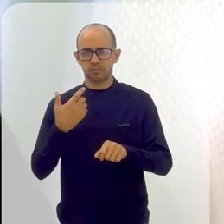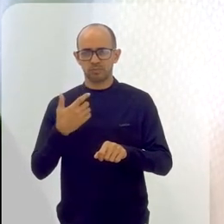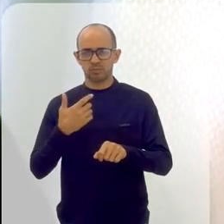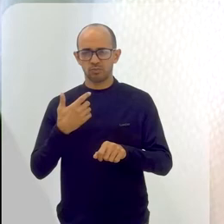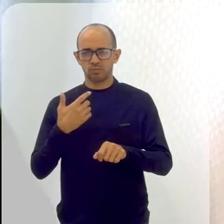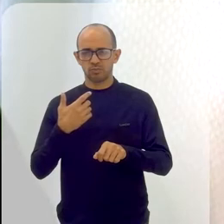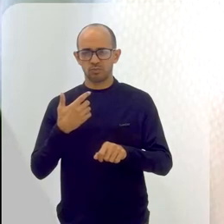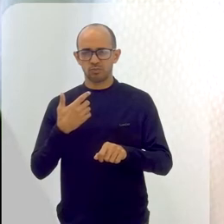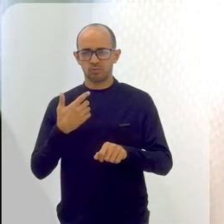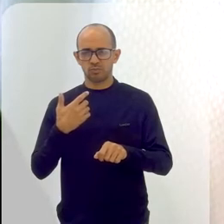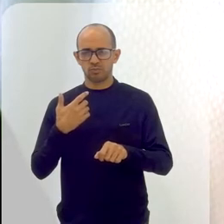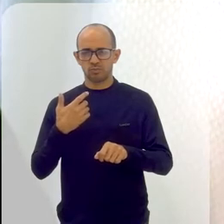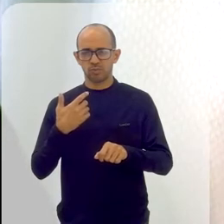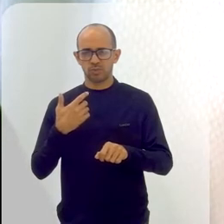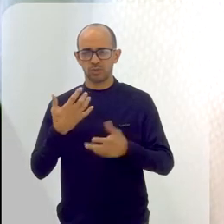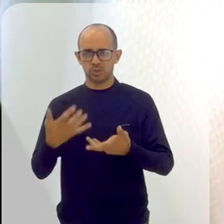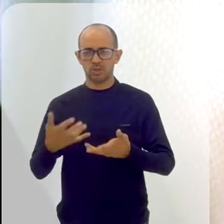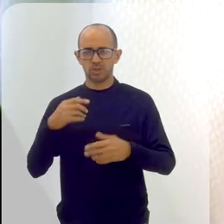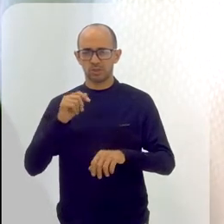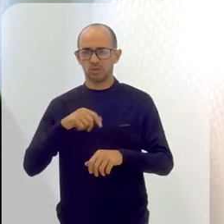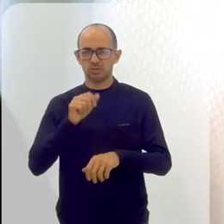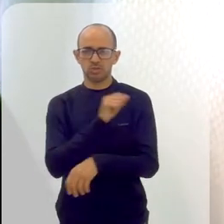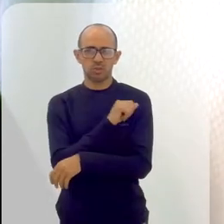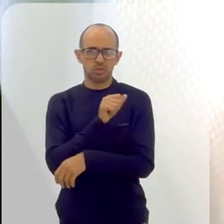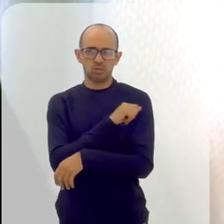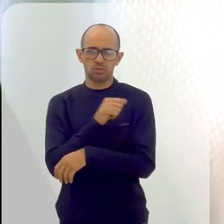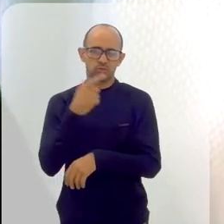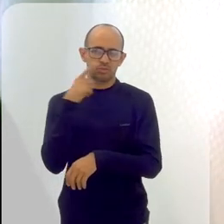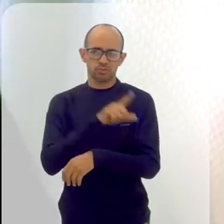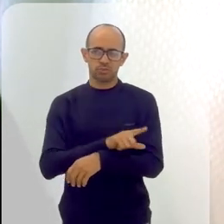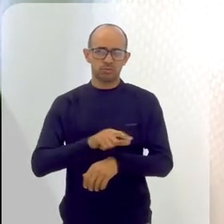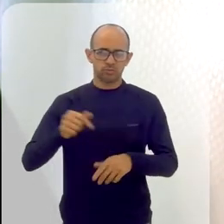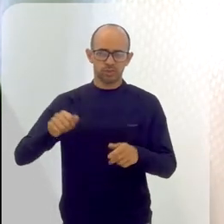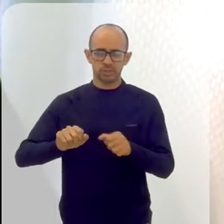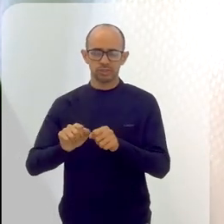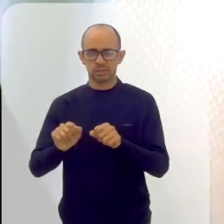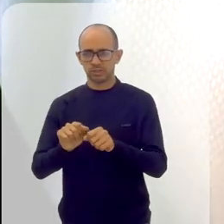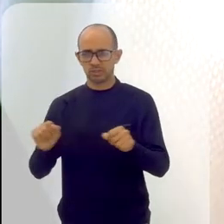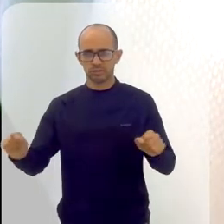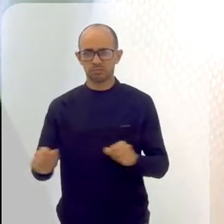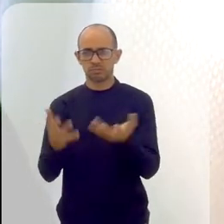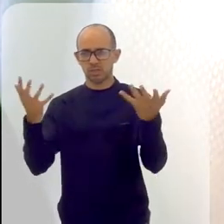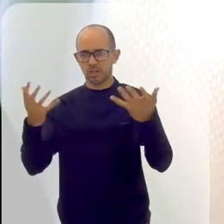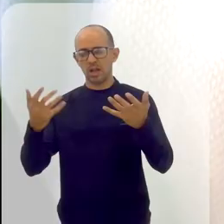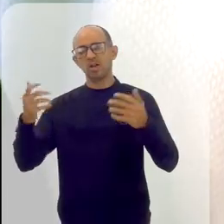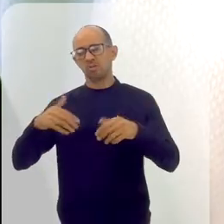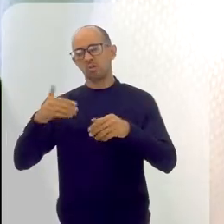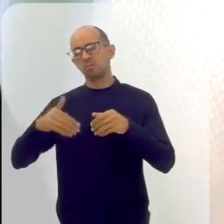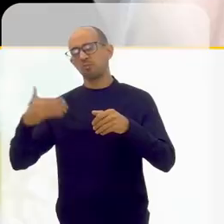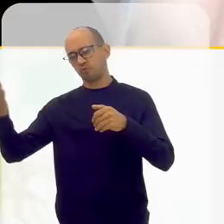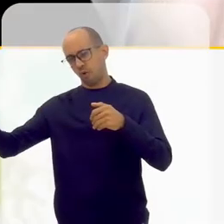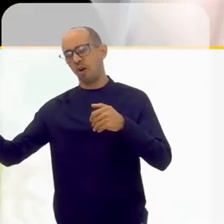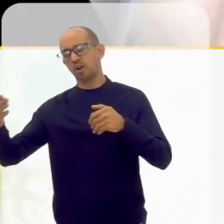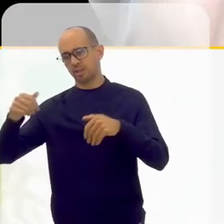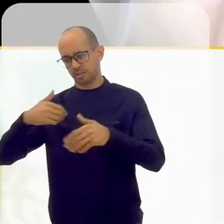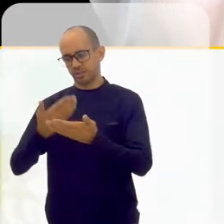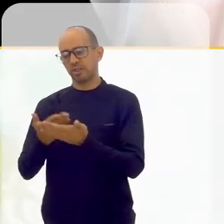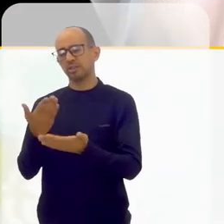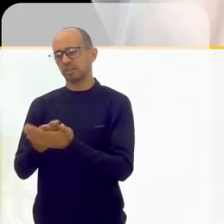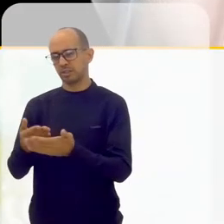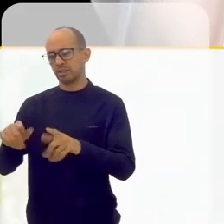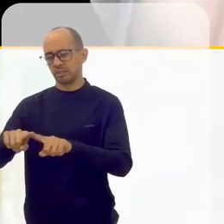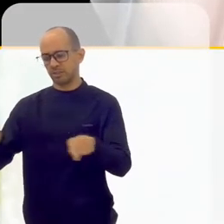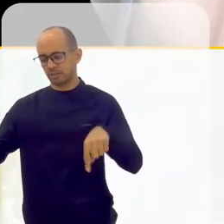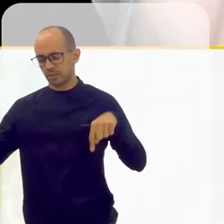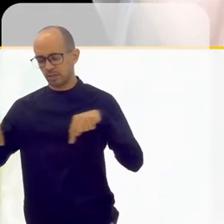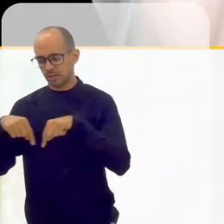organizar desses meus alunos conseguirem ir assistir esses espetáculos para terem essa experiência para além da sala de aula. Para entender que teatro